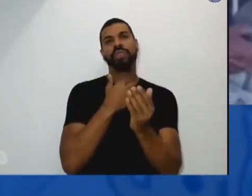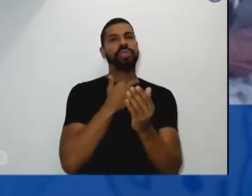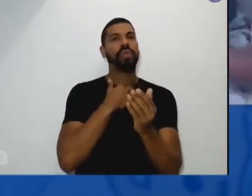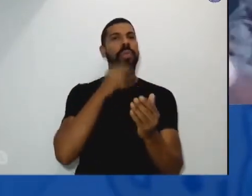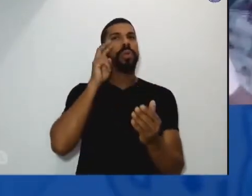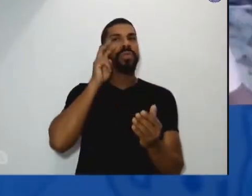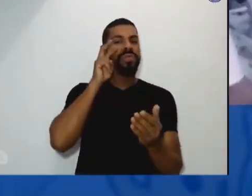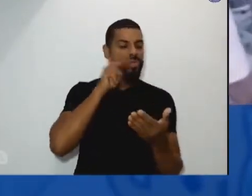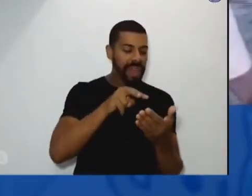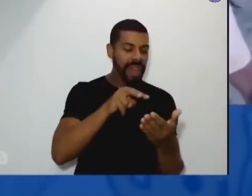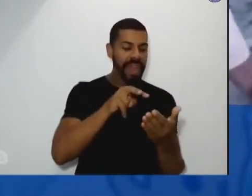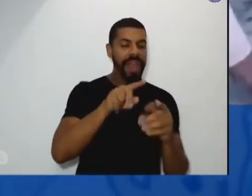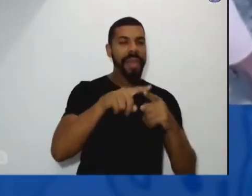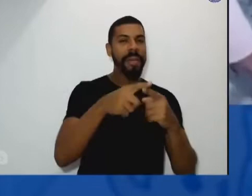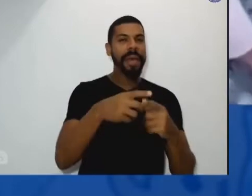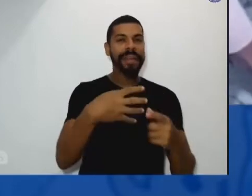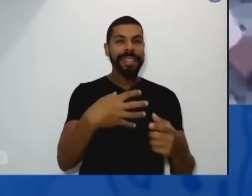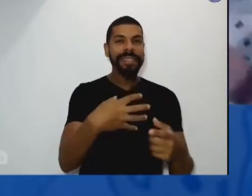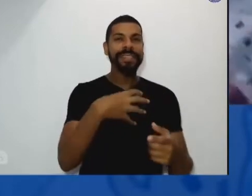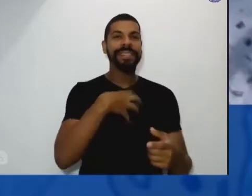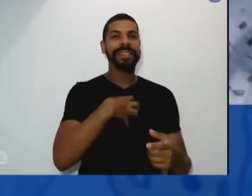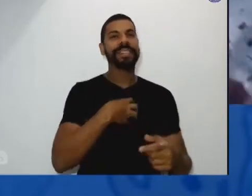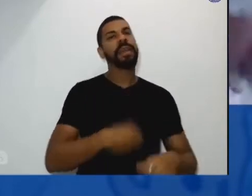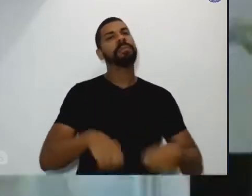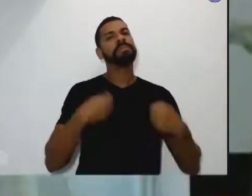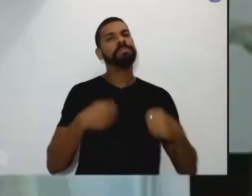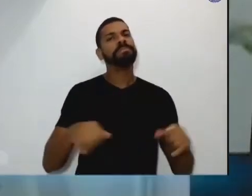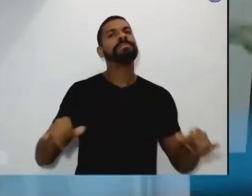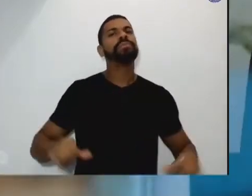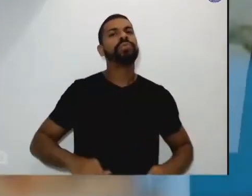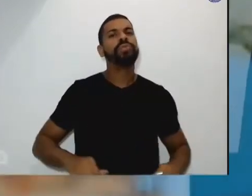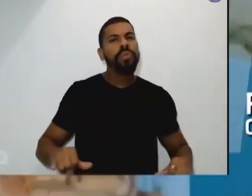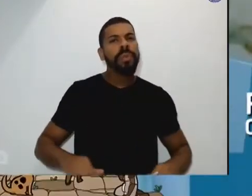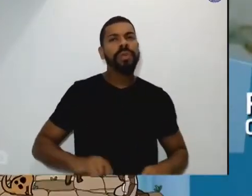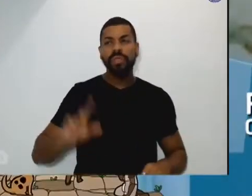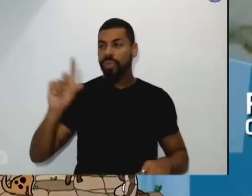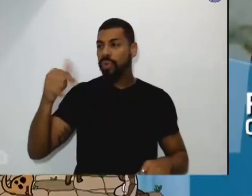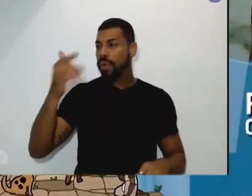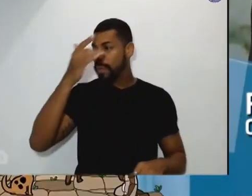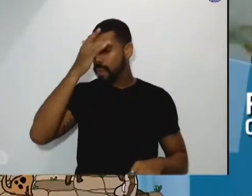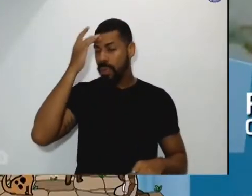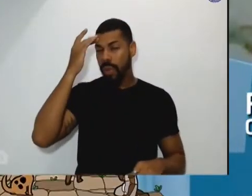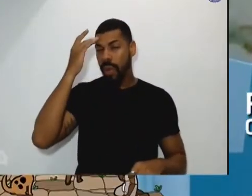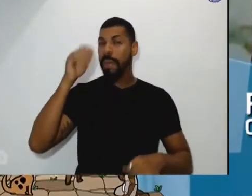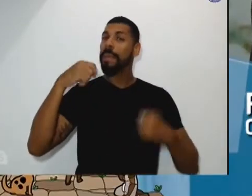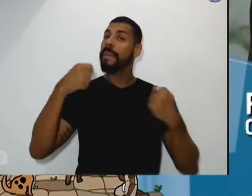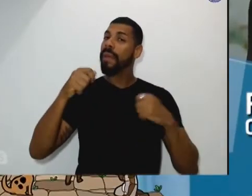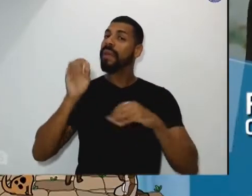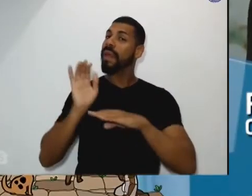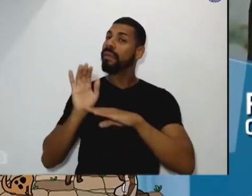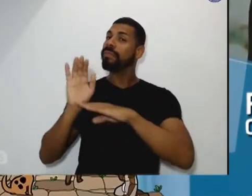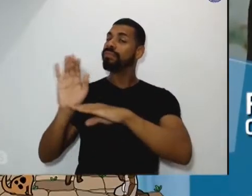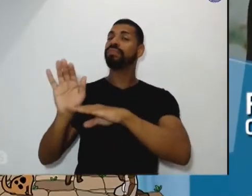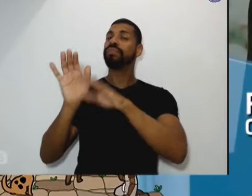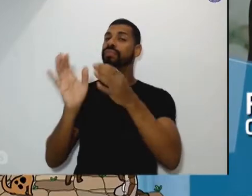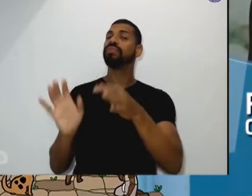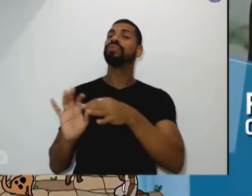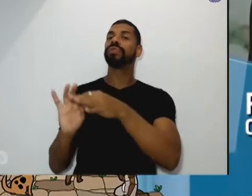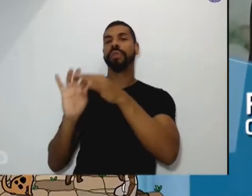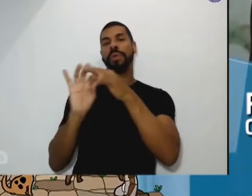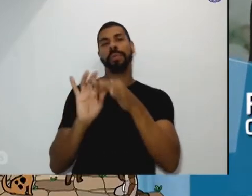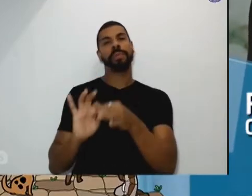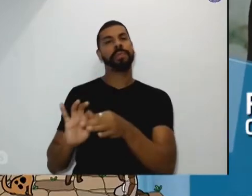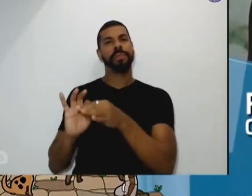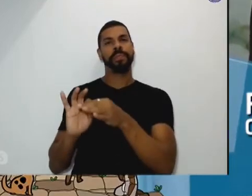a necessidade, o sofrimento do irmão, né? É preciso acolher, é preciso agir. É aquele, né?